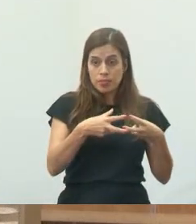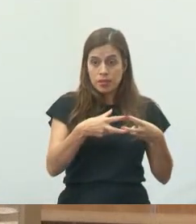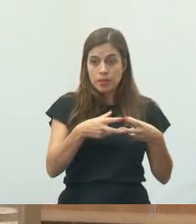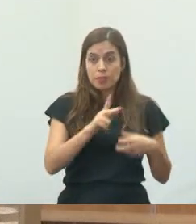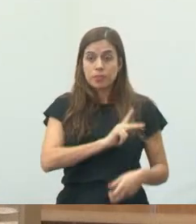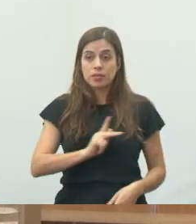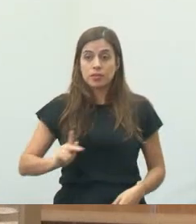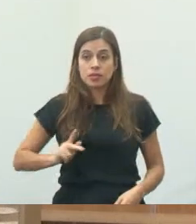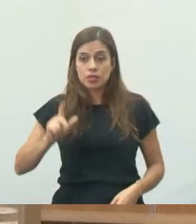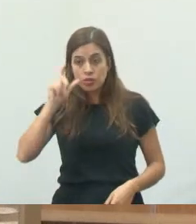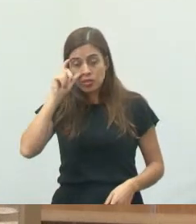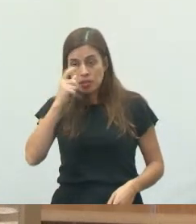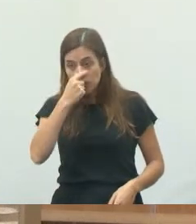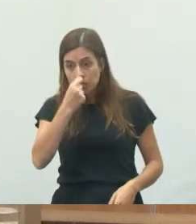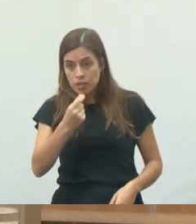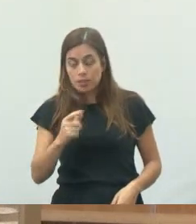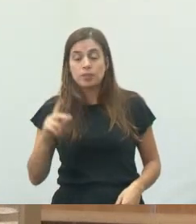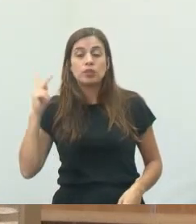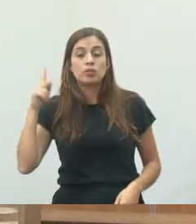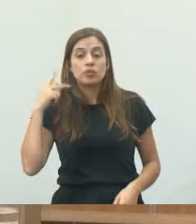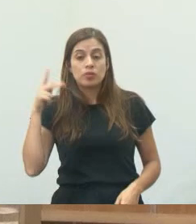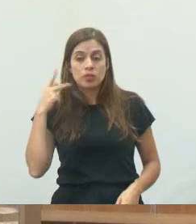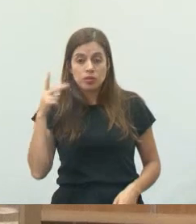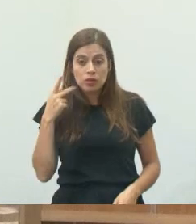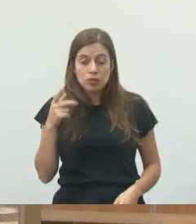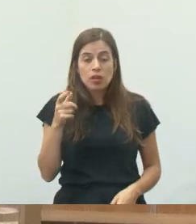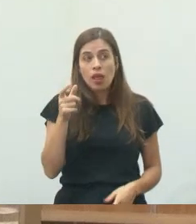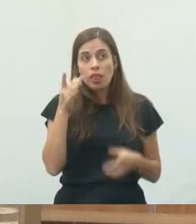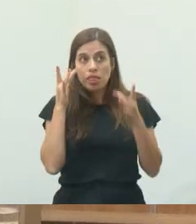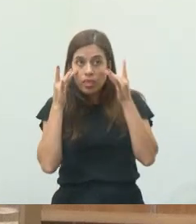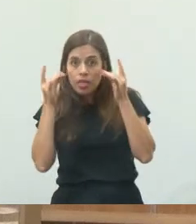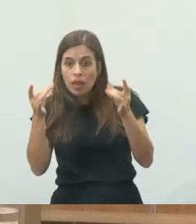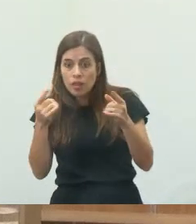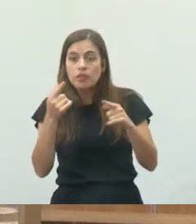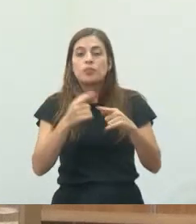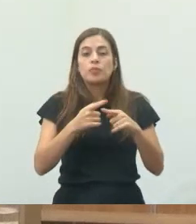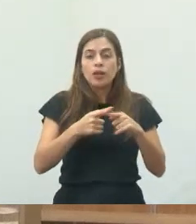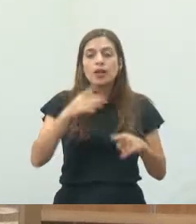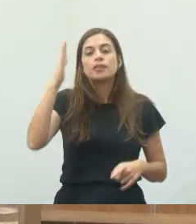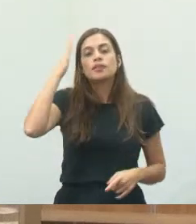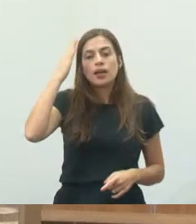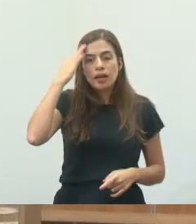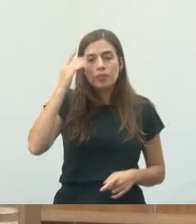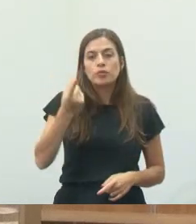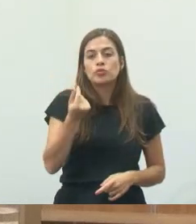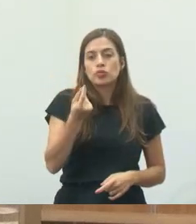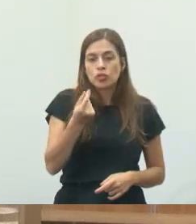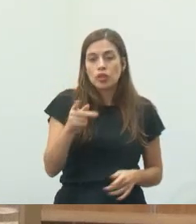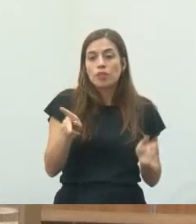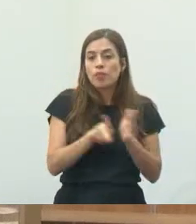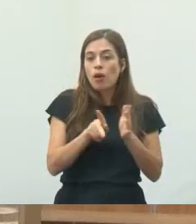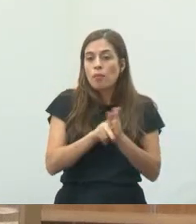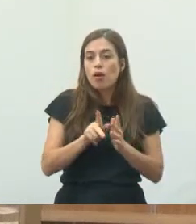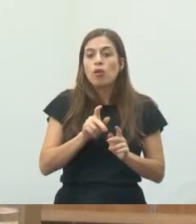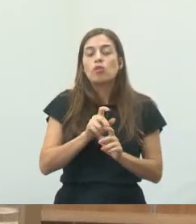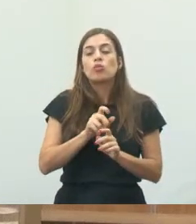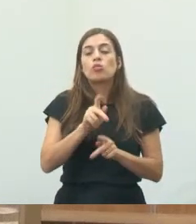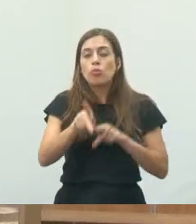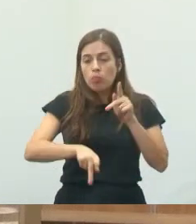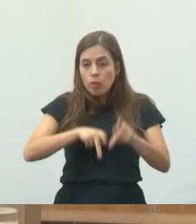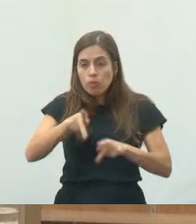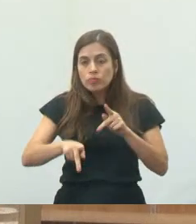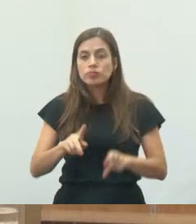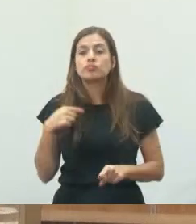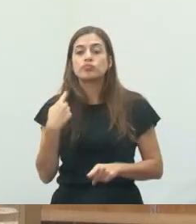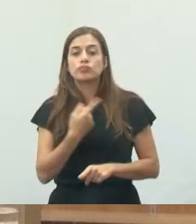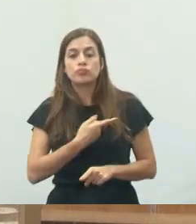o presidente Abner e os vereadores que estão antenados, porque sabe que esse dinheiro é do povo, nós estamos batalhando para entrar com recurso